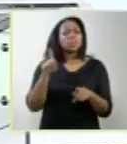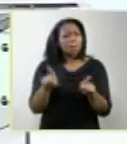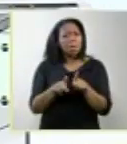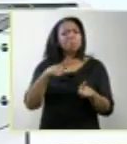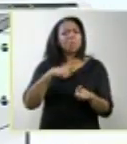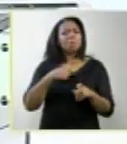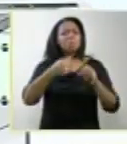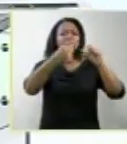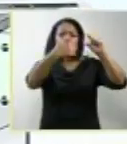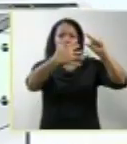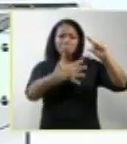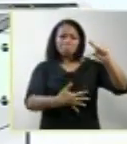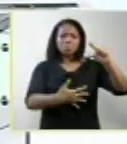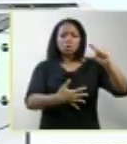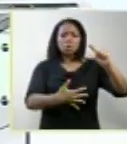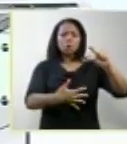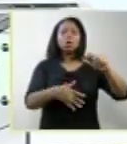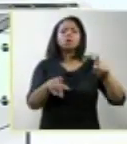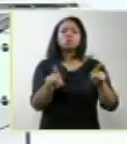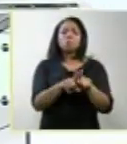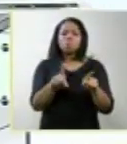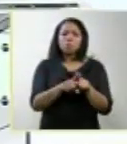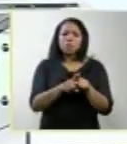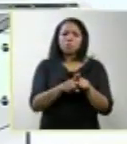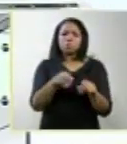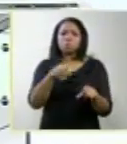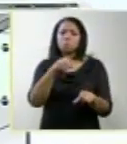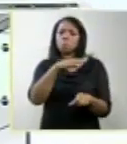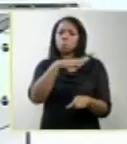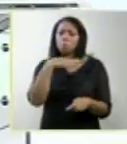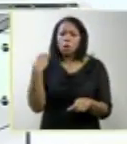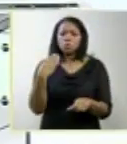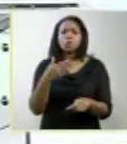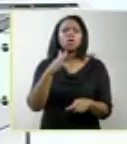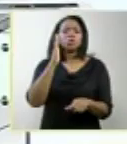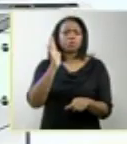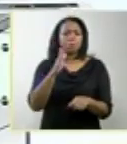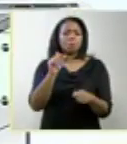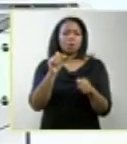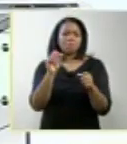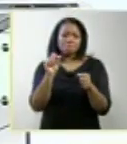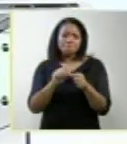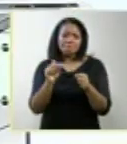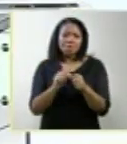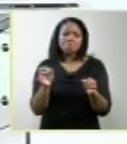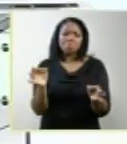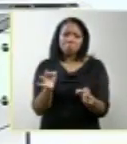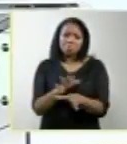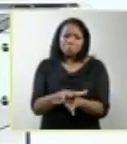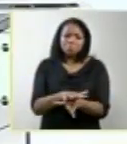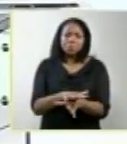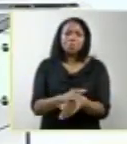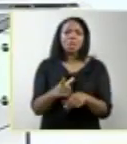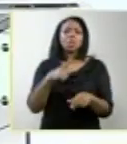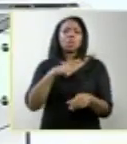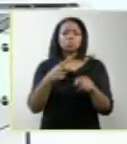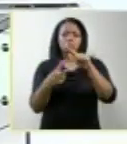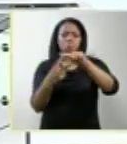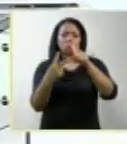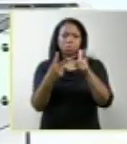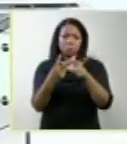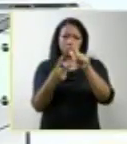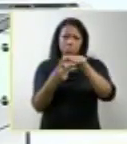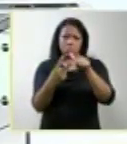de morte, já determinado tecnicamente, cientificamente, juridicamente. Nós temos dois aspectos